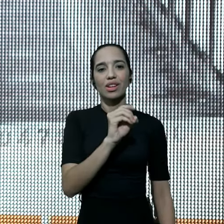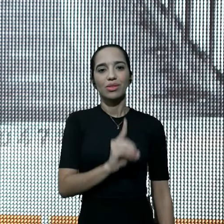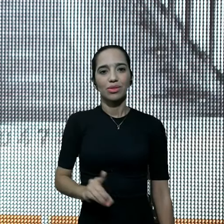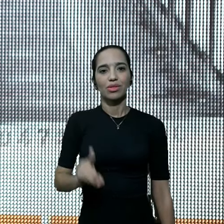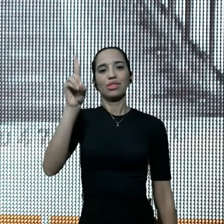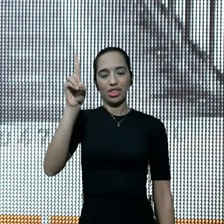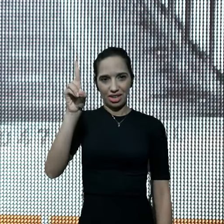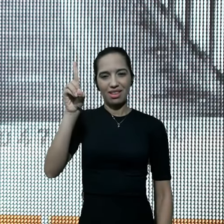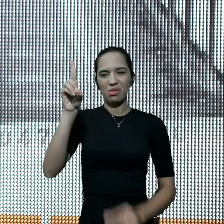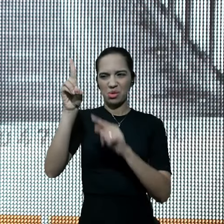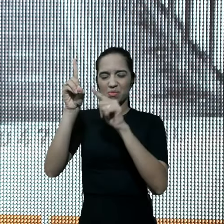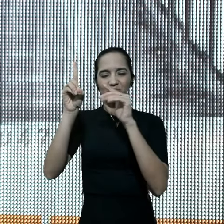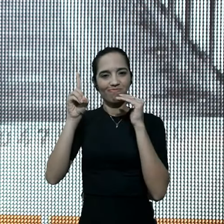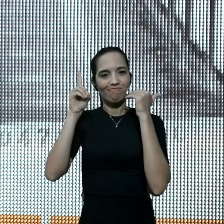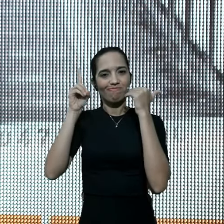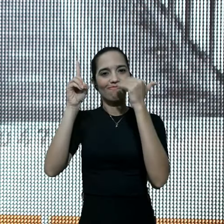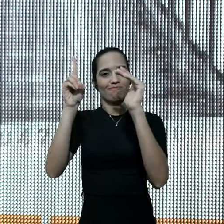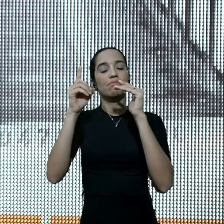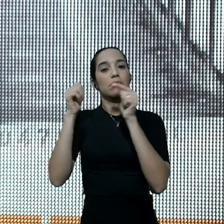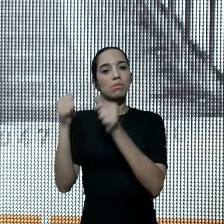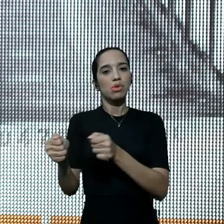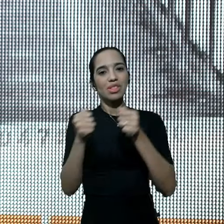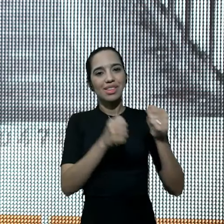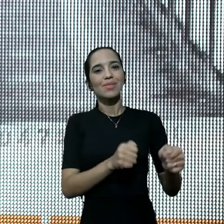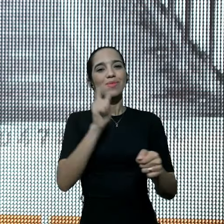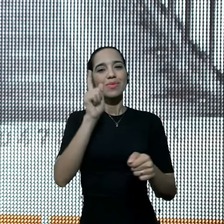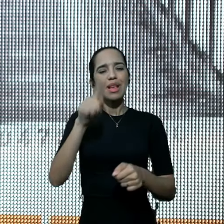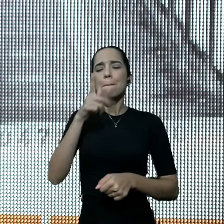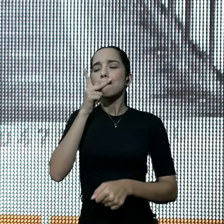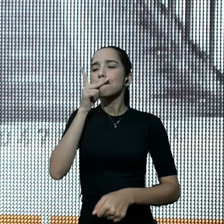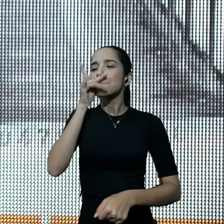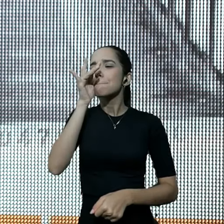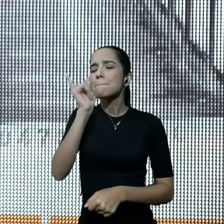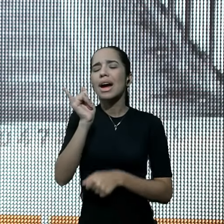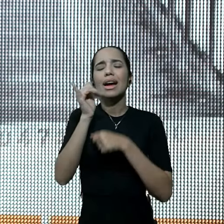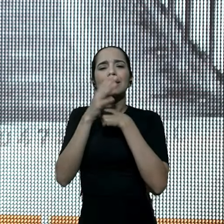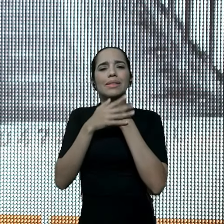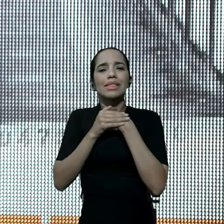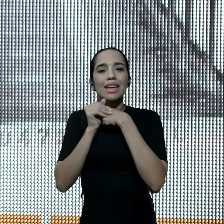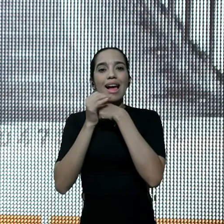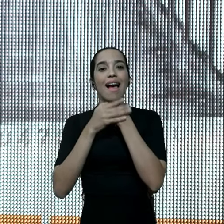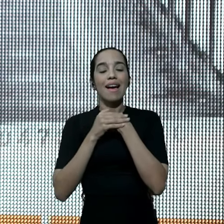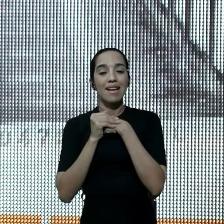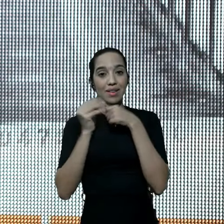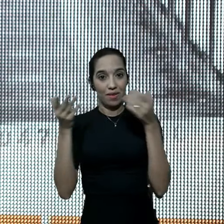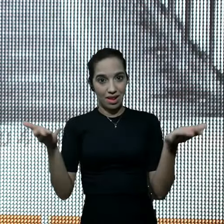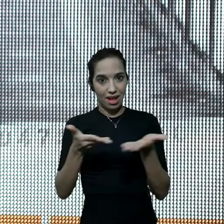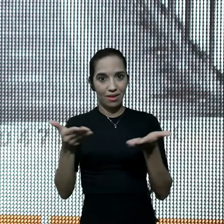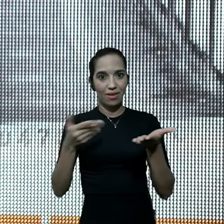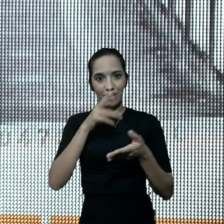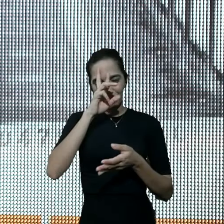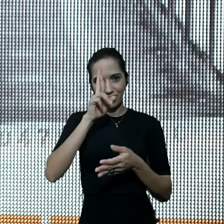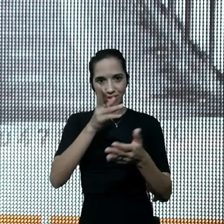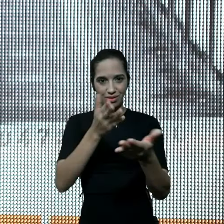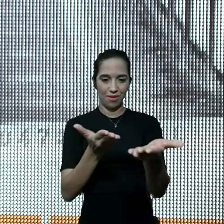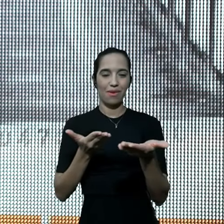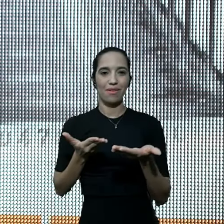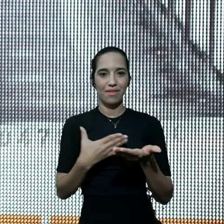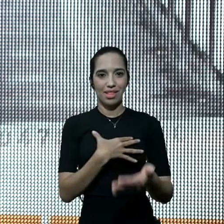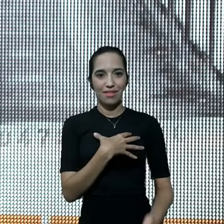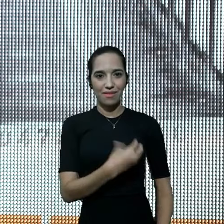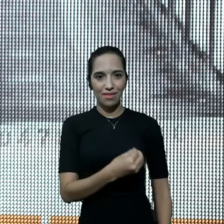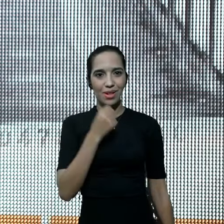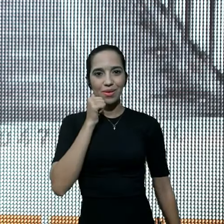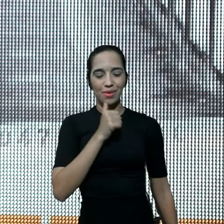Altíssimo, Poderoso, Ele é o teu Aba, o teu Paizinho amado, e nessa hora Ele te convida, filho e